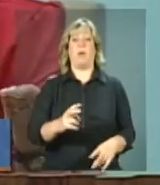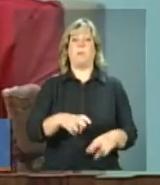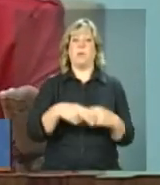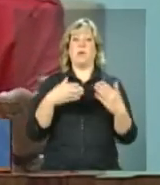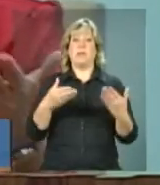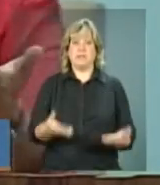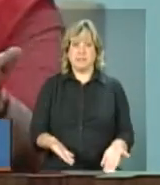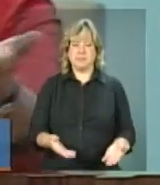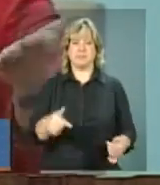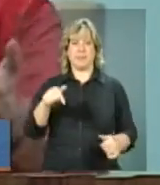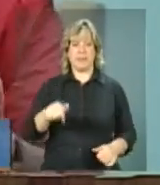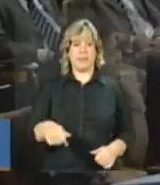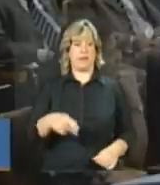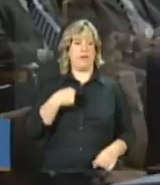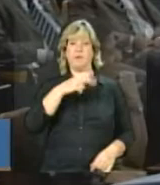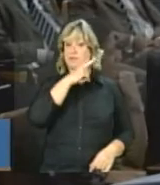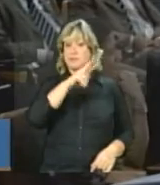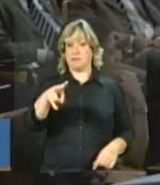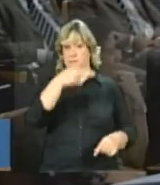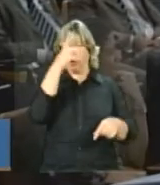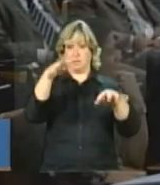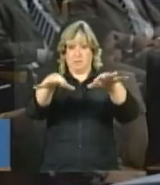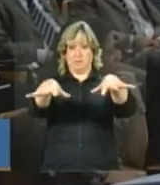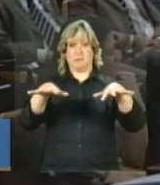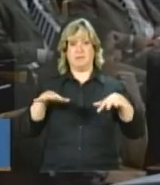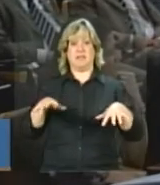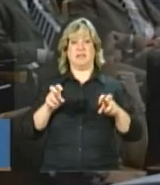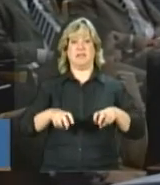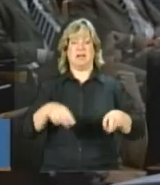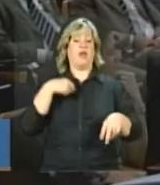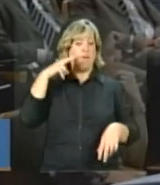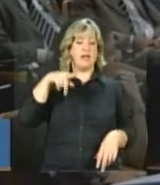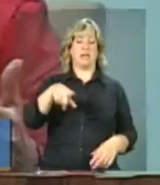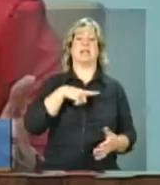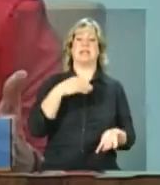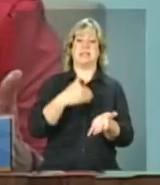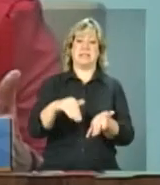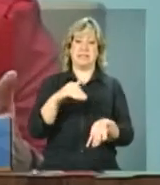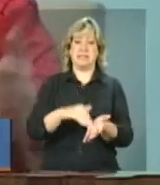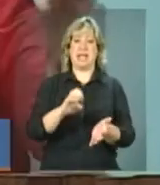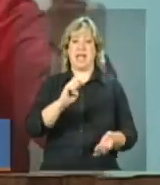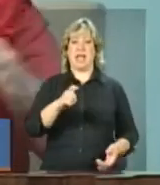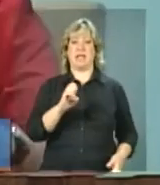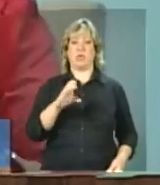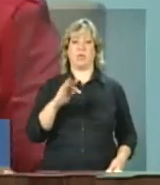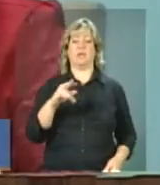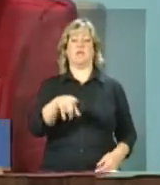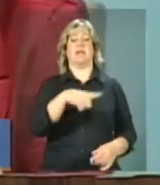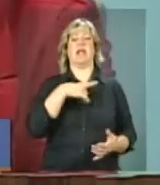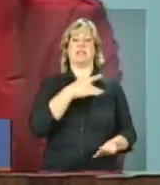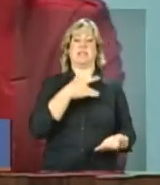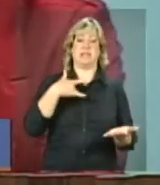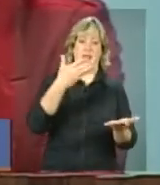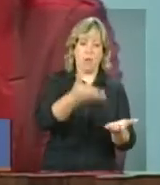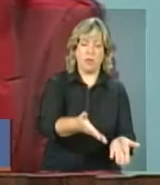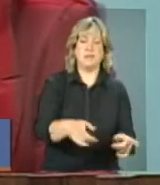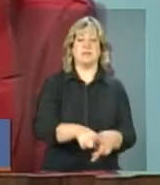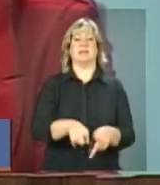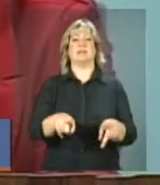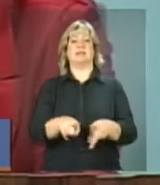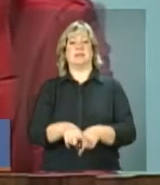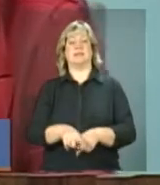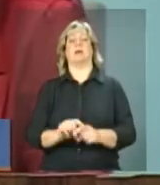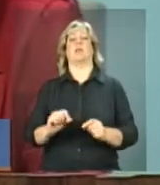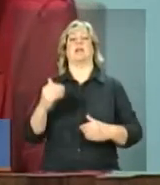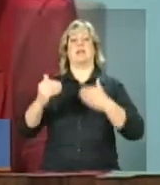olhando aqui o auditório, eu vejo aqui logo na minha frente a secretária executiva da Saúde, o secretário do Meio de Desenvolvimento